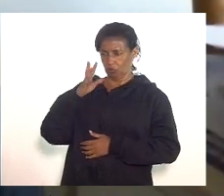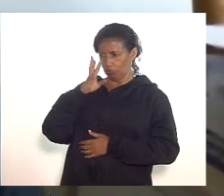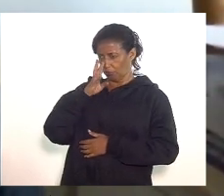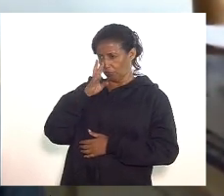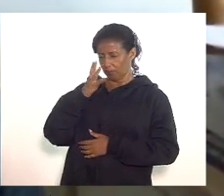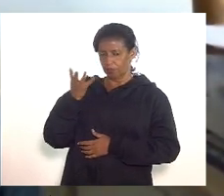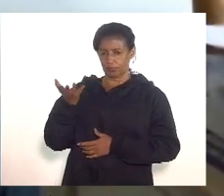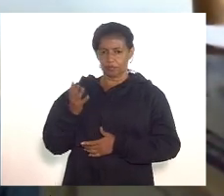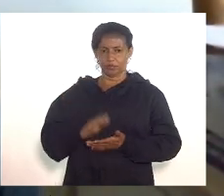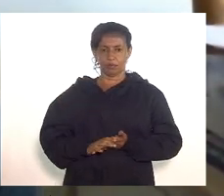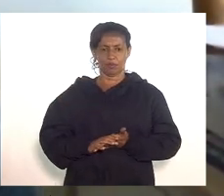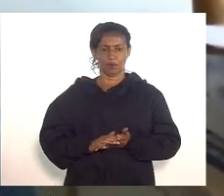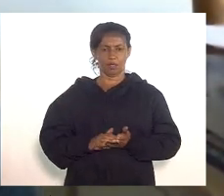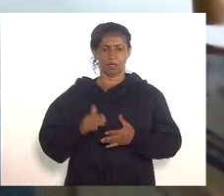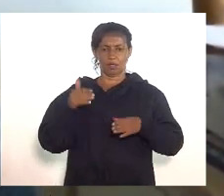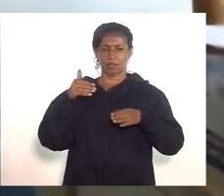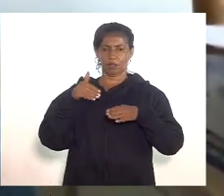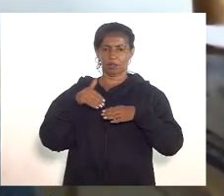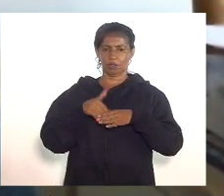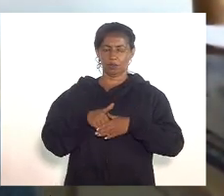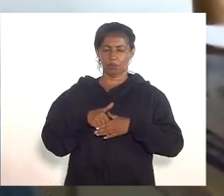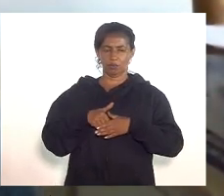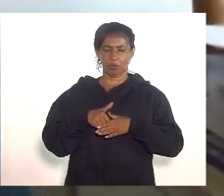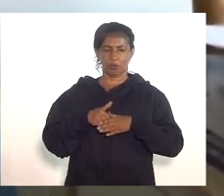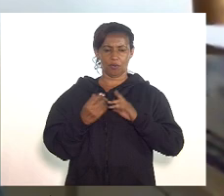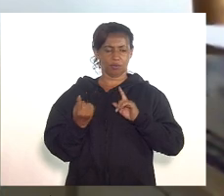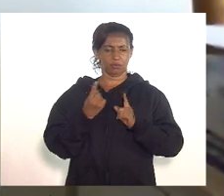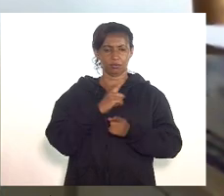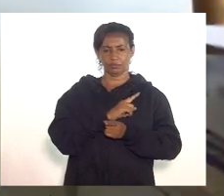o meu voto é pela ilegalidade